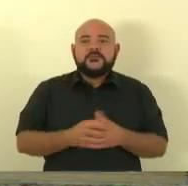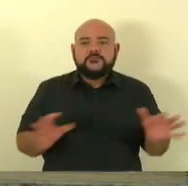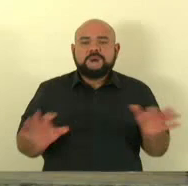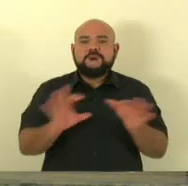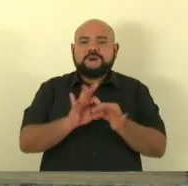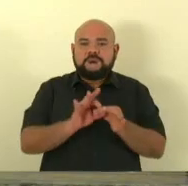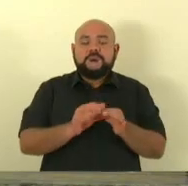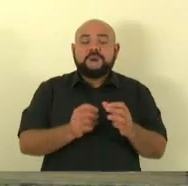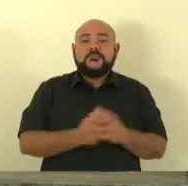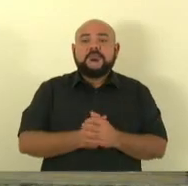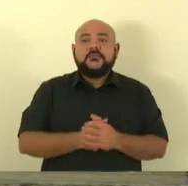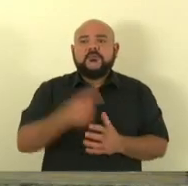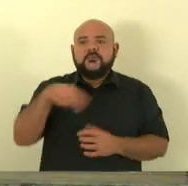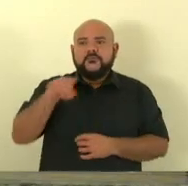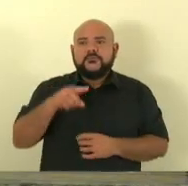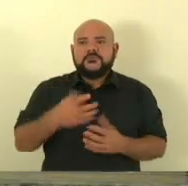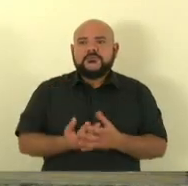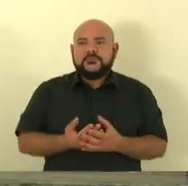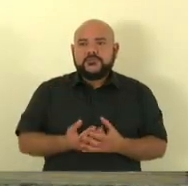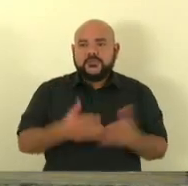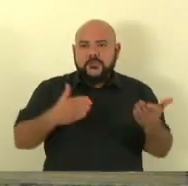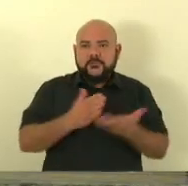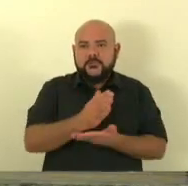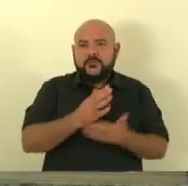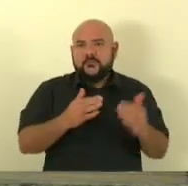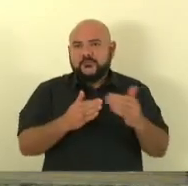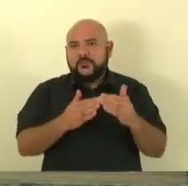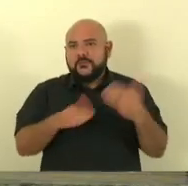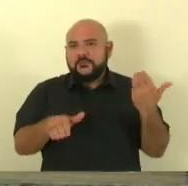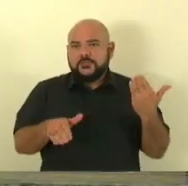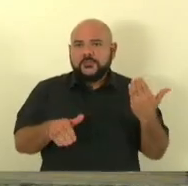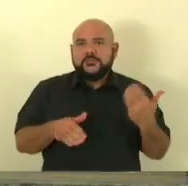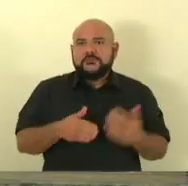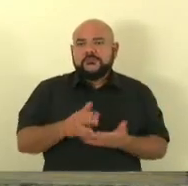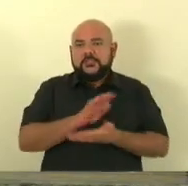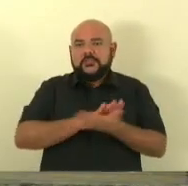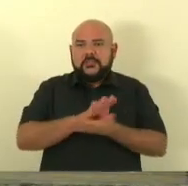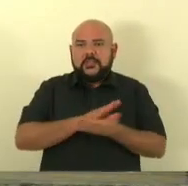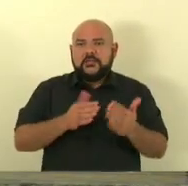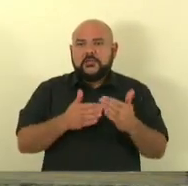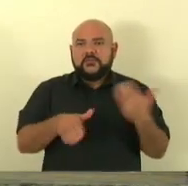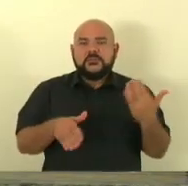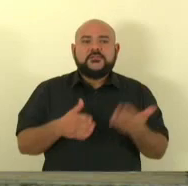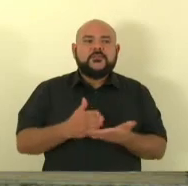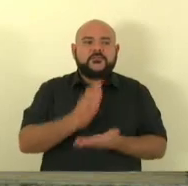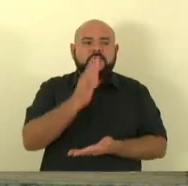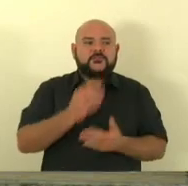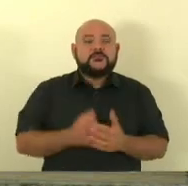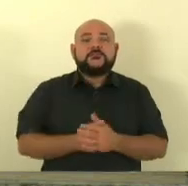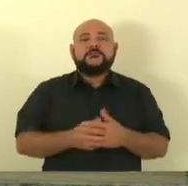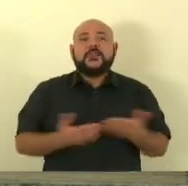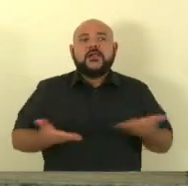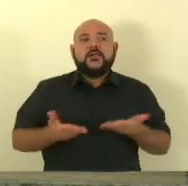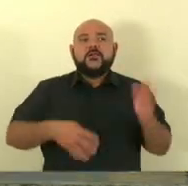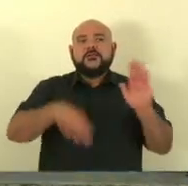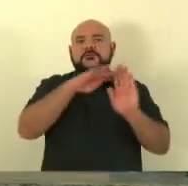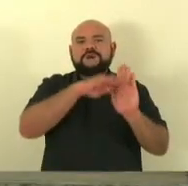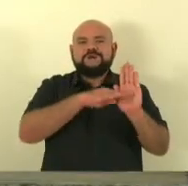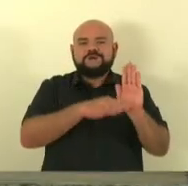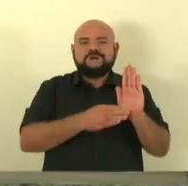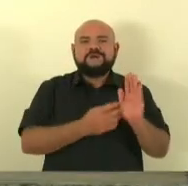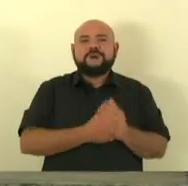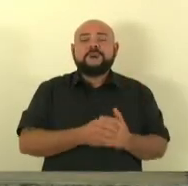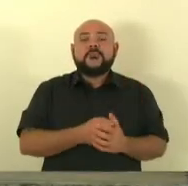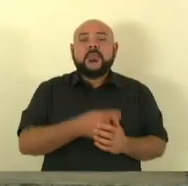que aprovam permaneçam como estão e os contrários se manifestem. Não havendo contrários, fica aprovado. Passamos agora à ordem do dia. Item 1.